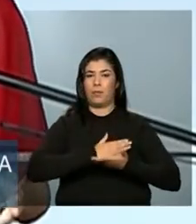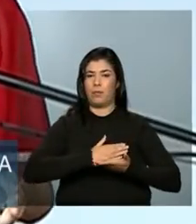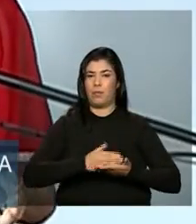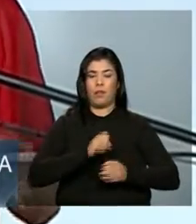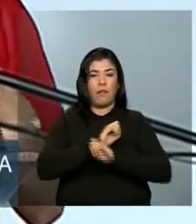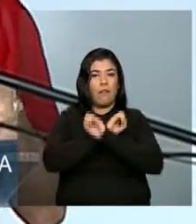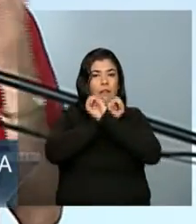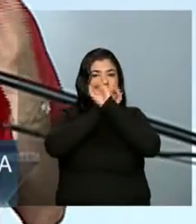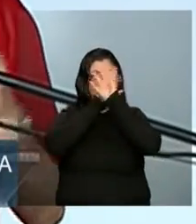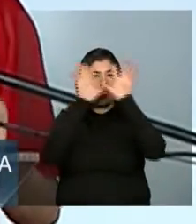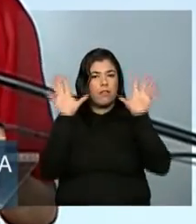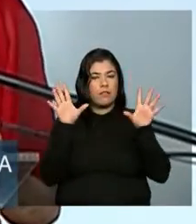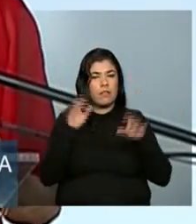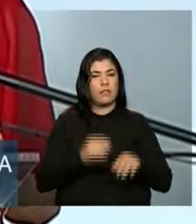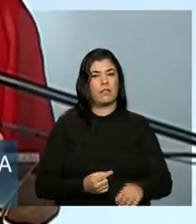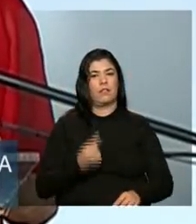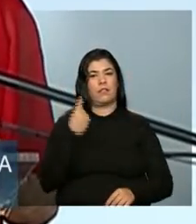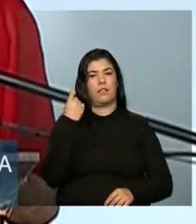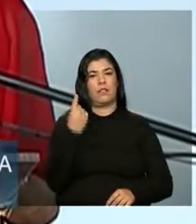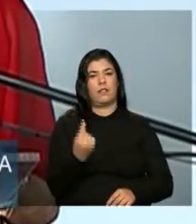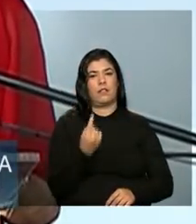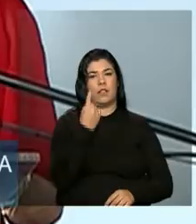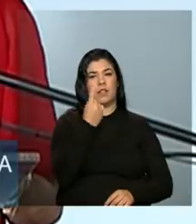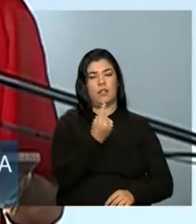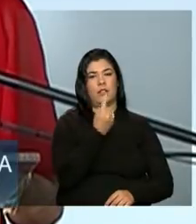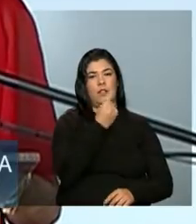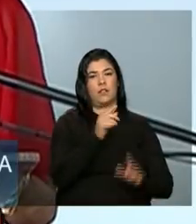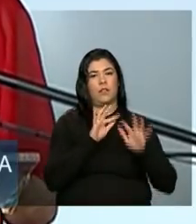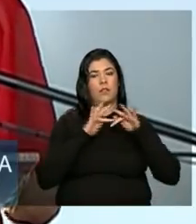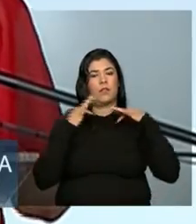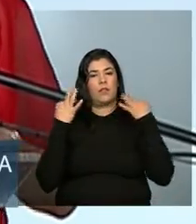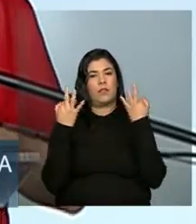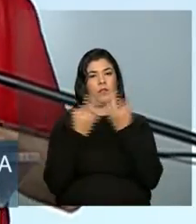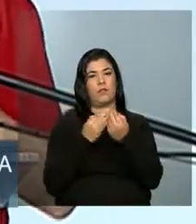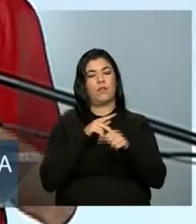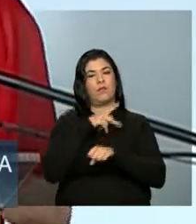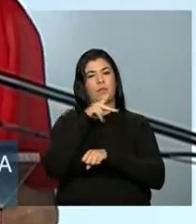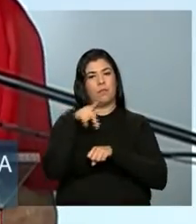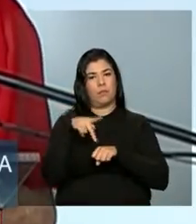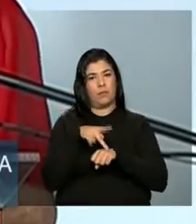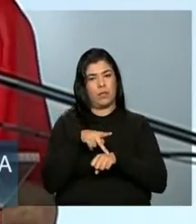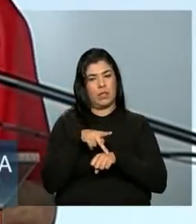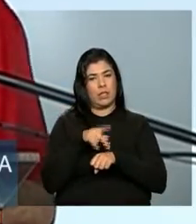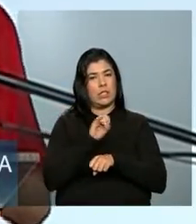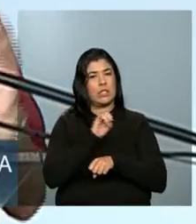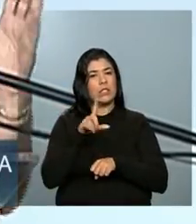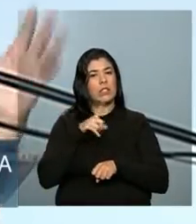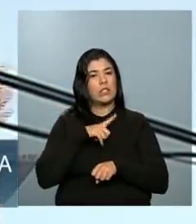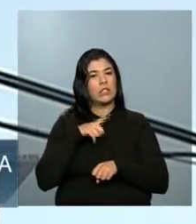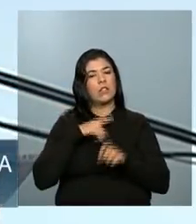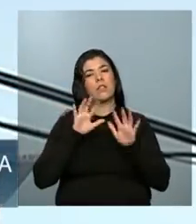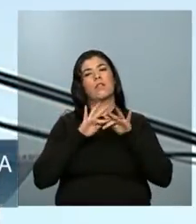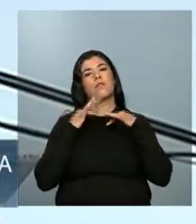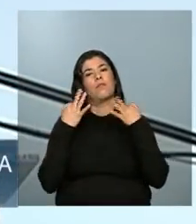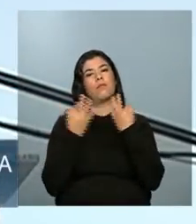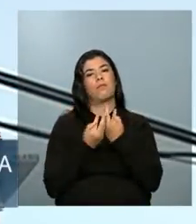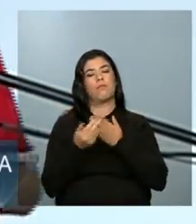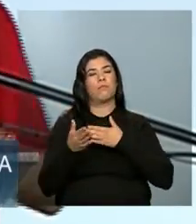evidentemente, para cada uma das famílias do nosso país, seja a família que for,